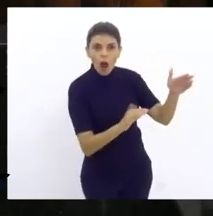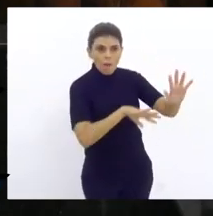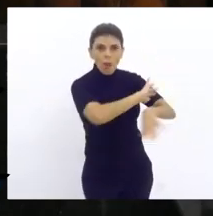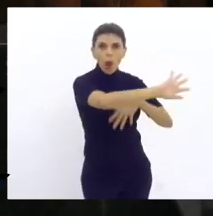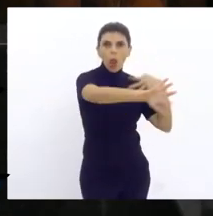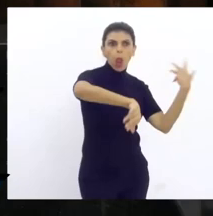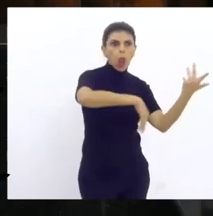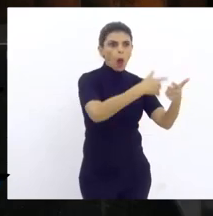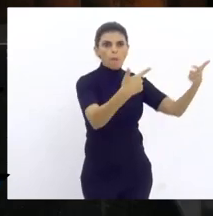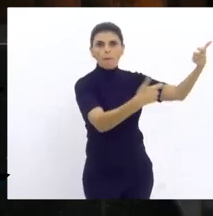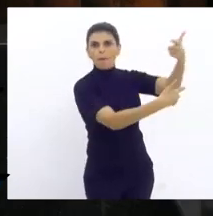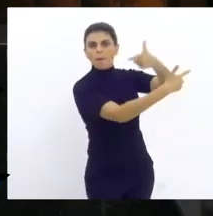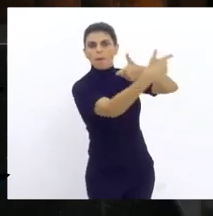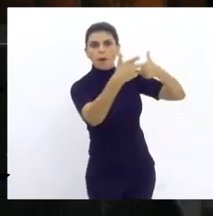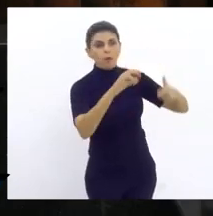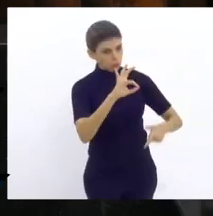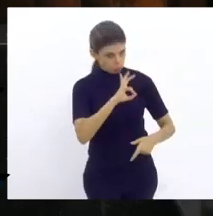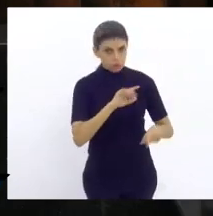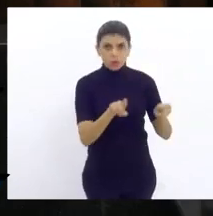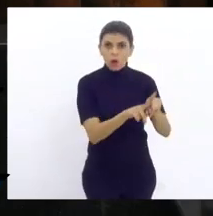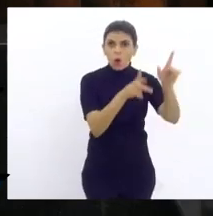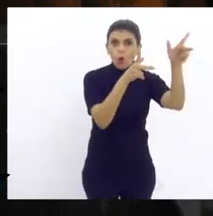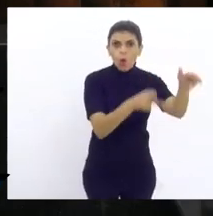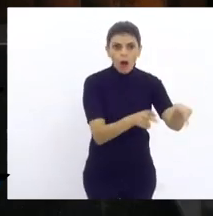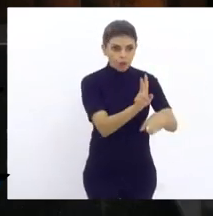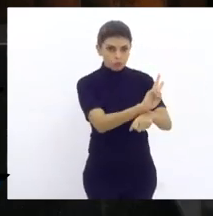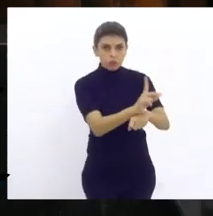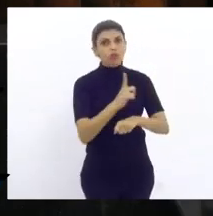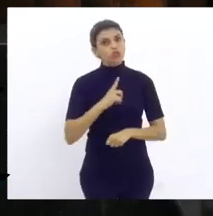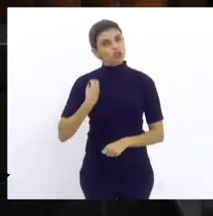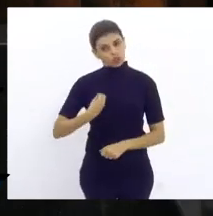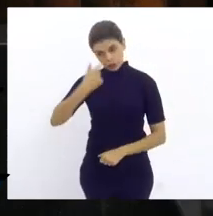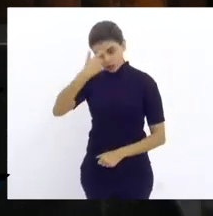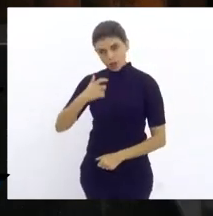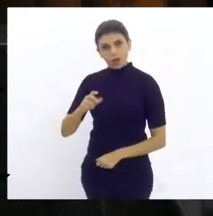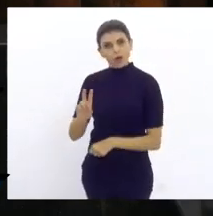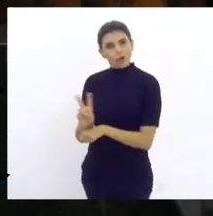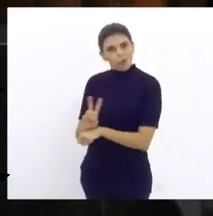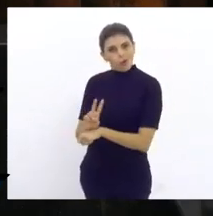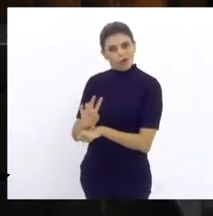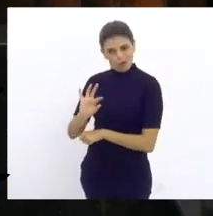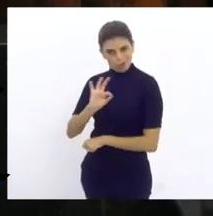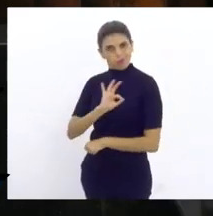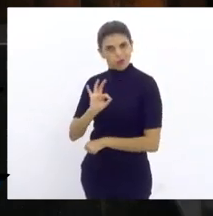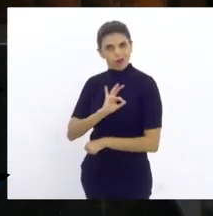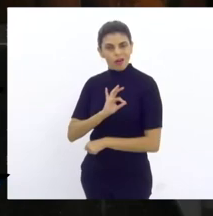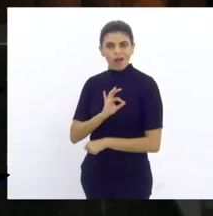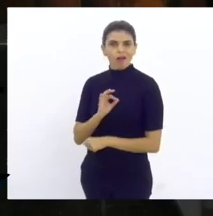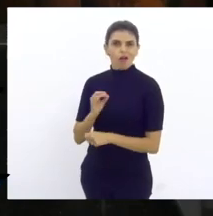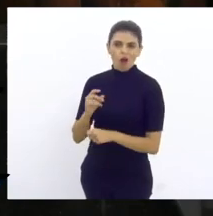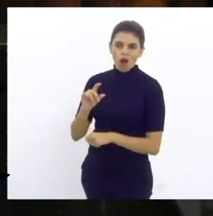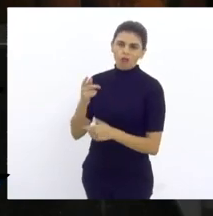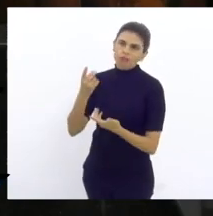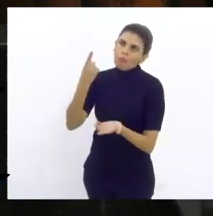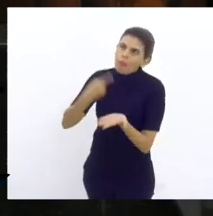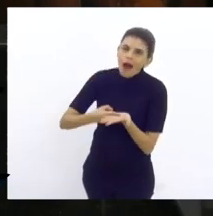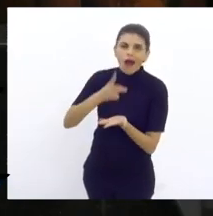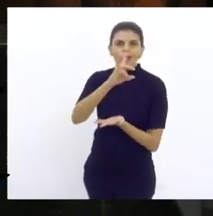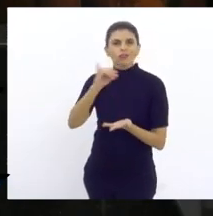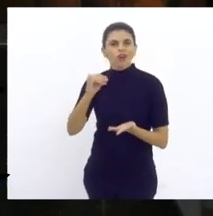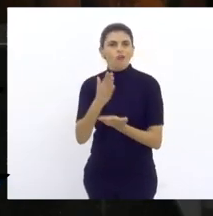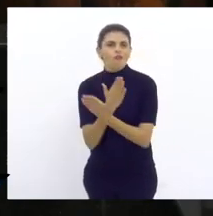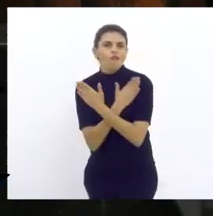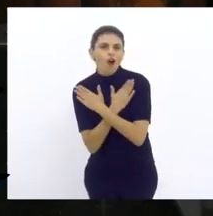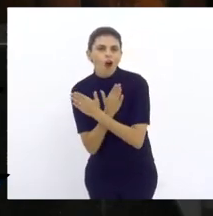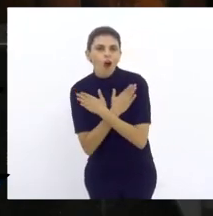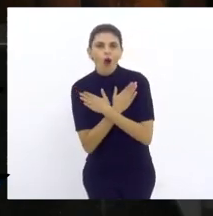pertence ao estado que a polícia militar tem que fazer. Então, se o uso policial no teu horário de folga, muitas vezes no seu dia de folga ou desloca